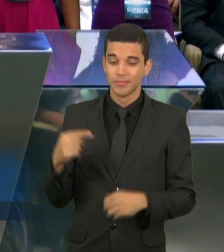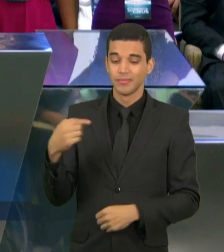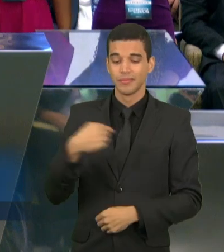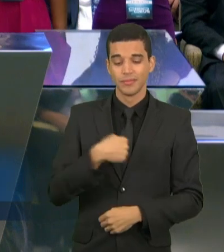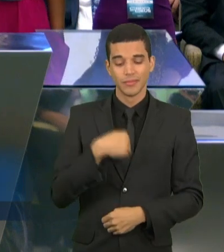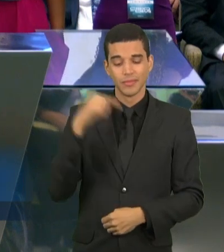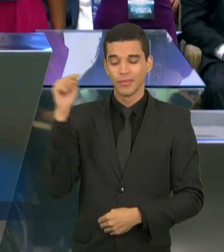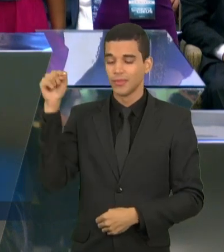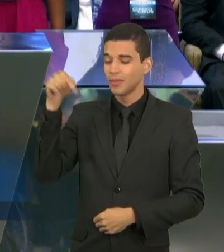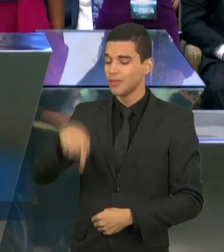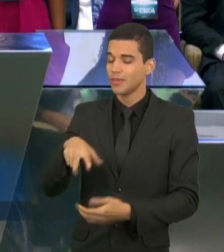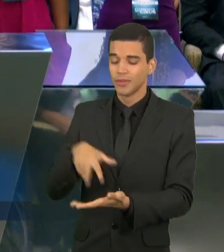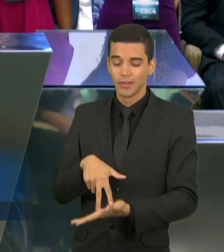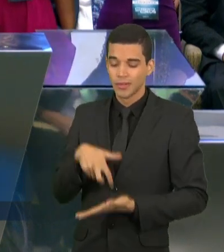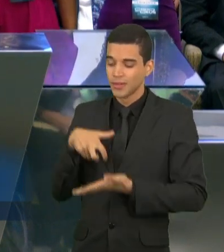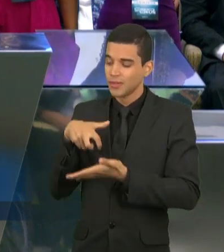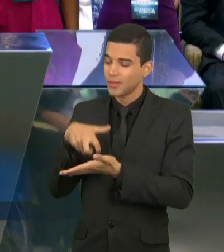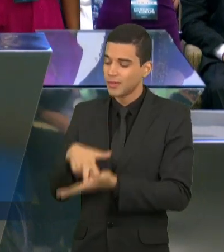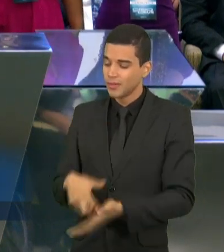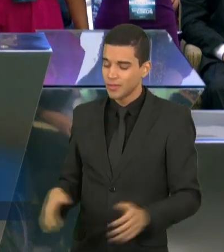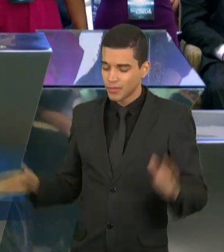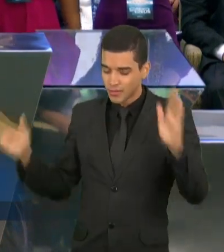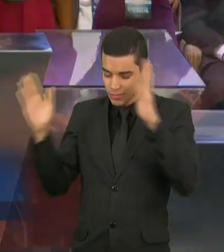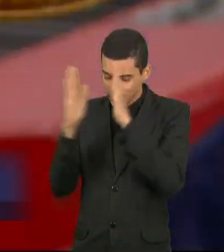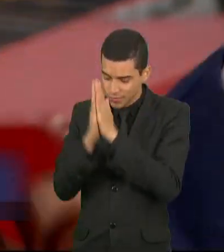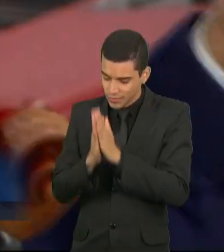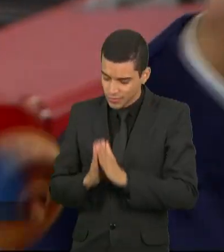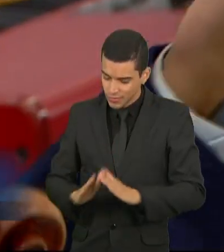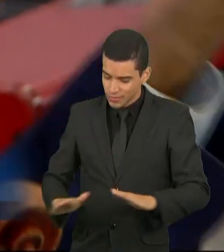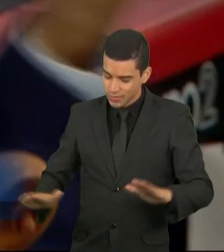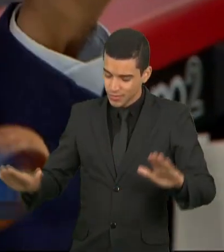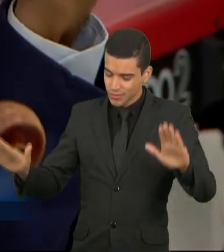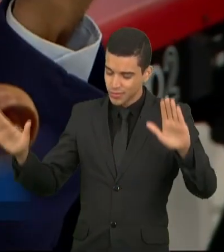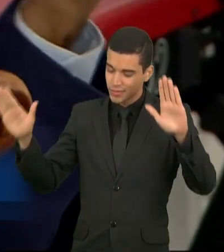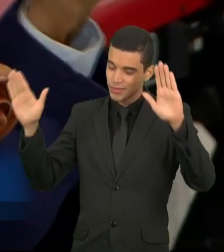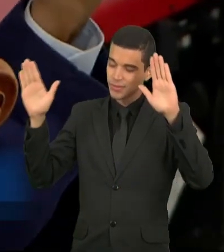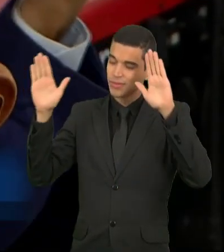isso, Deus. Eu